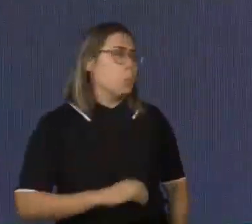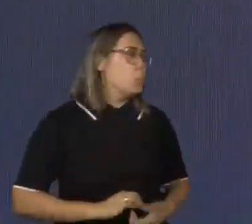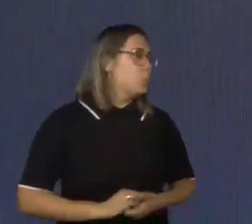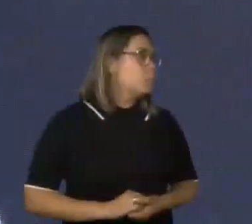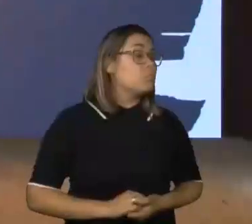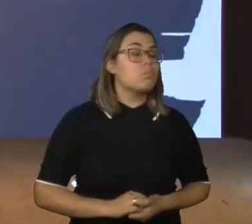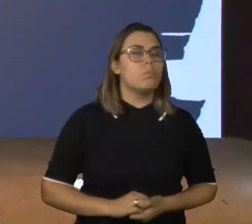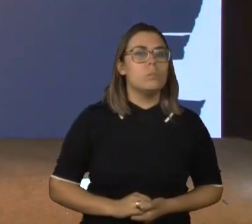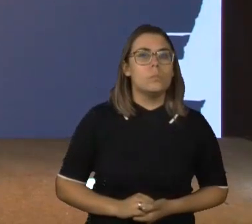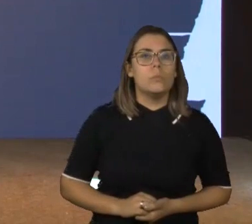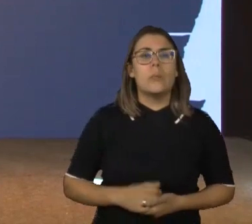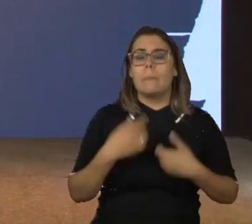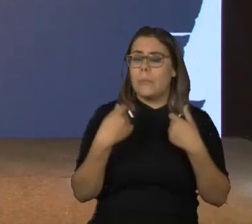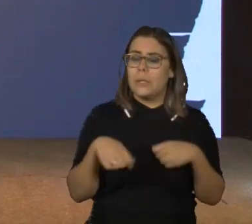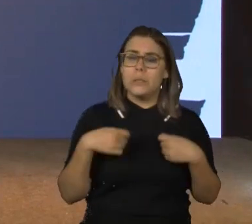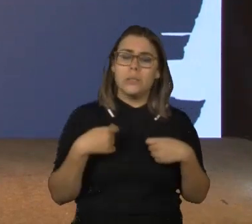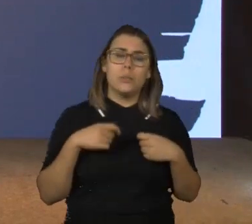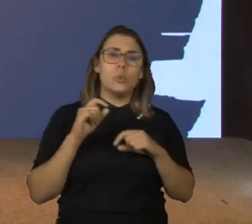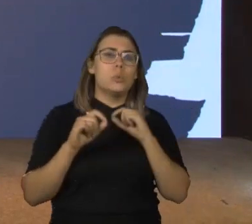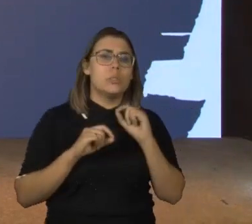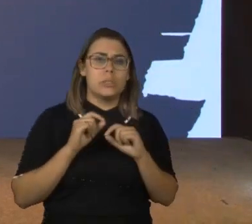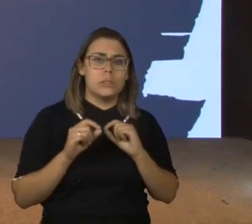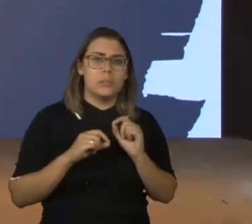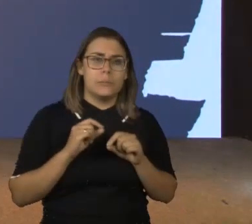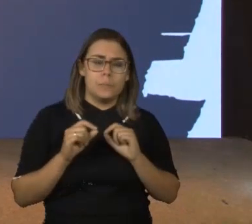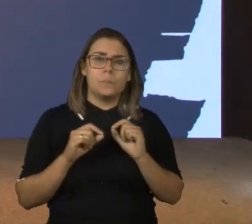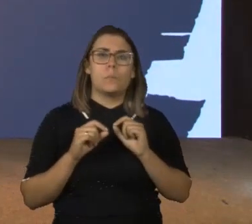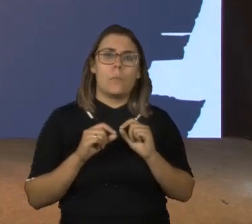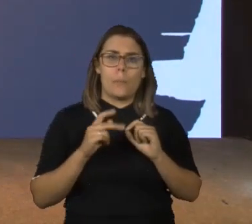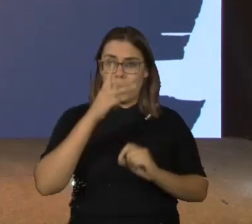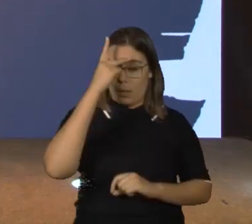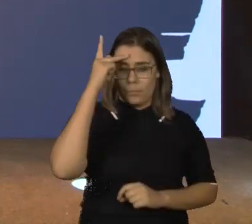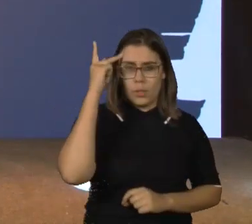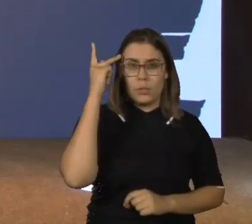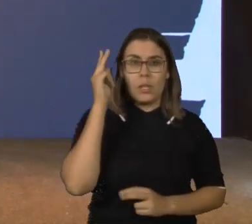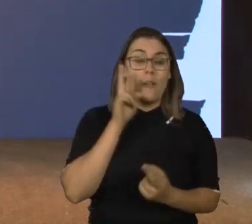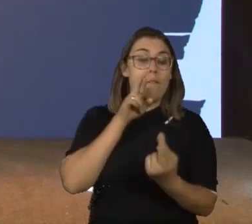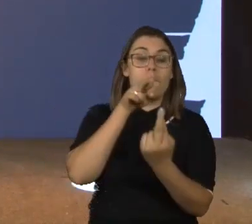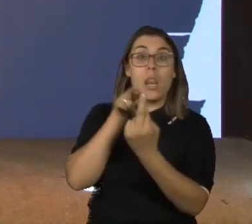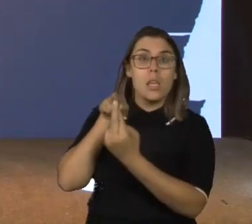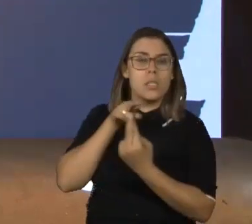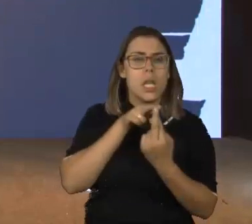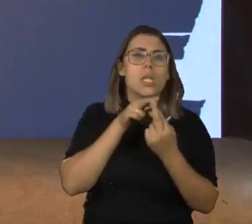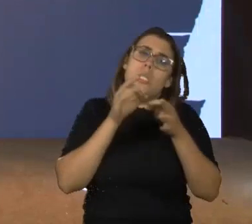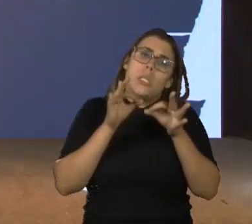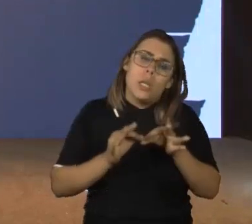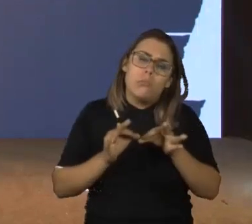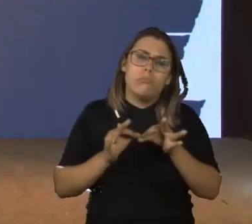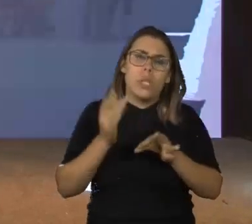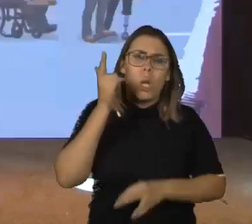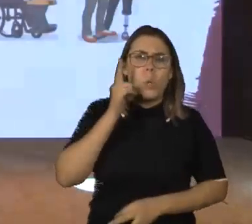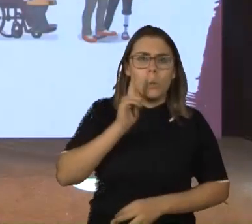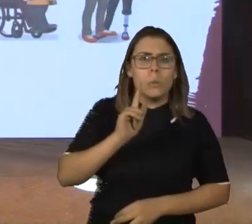Bem, precisamos perceber que essa, dar a essa pessoa referenciais adequados para ela ter